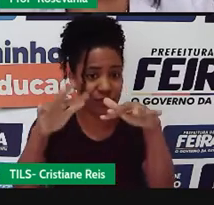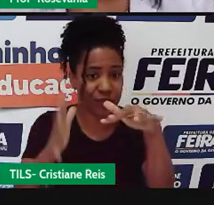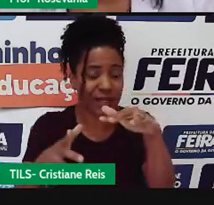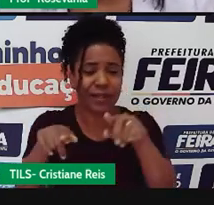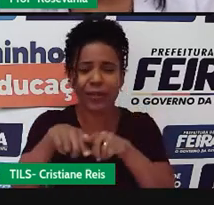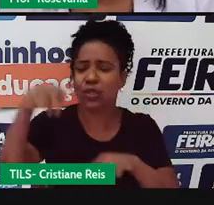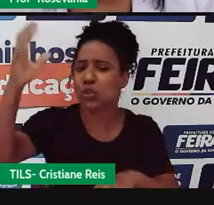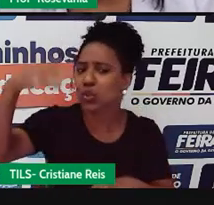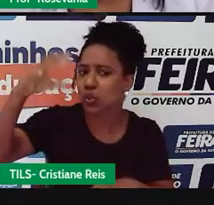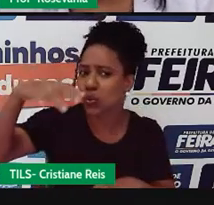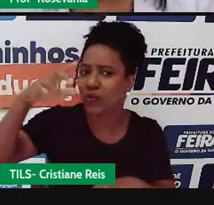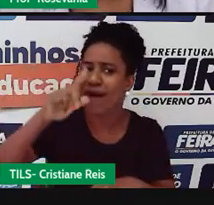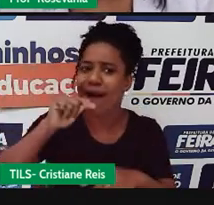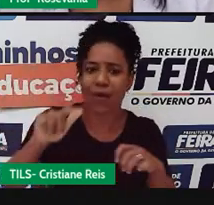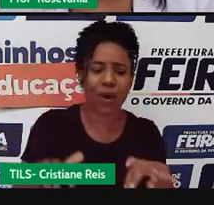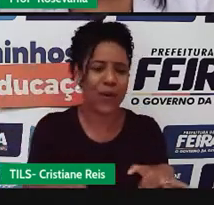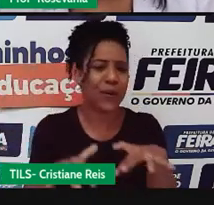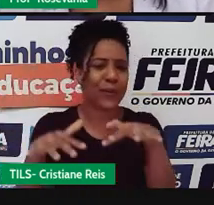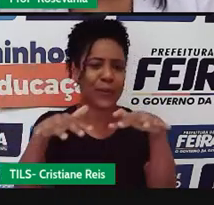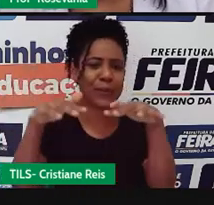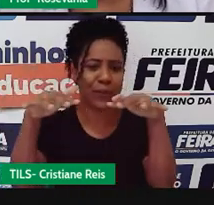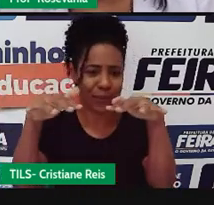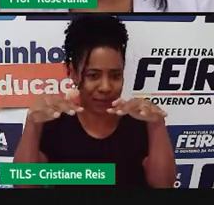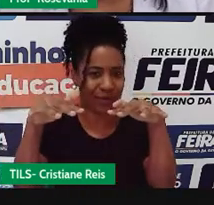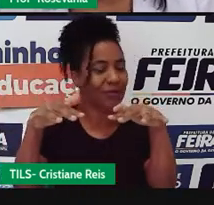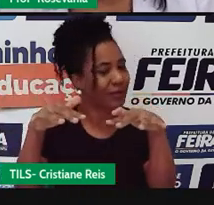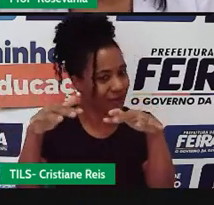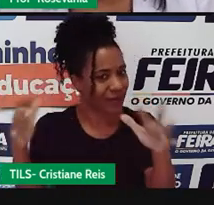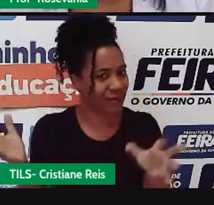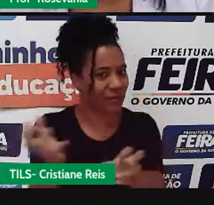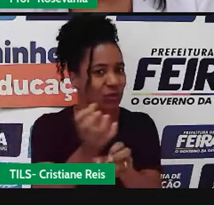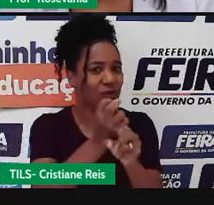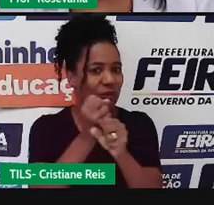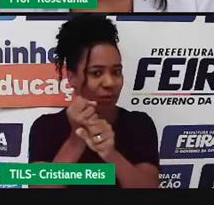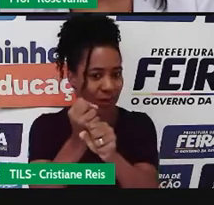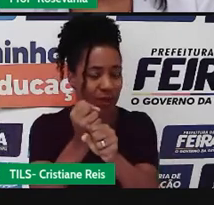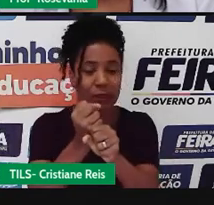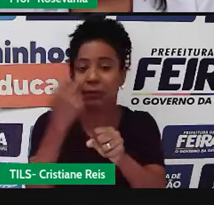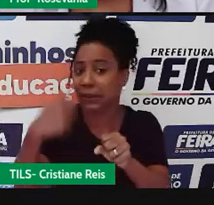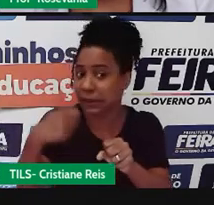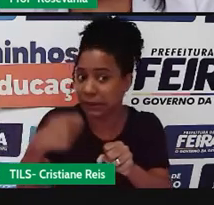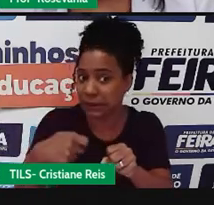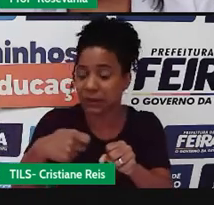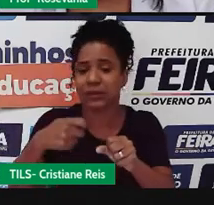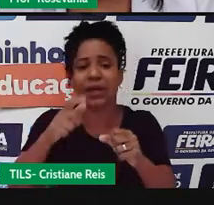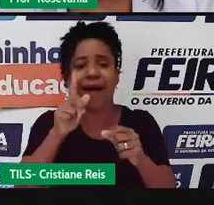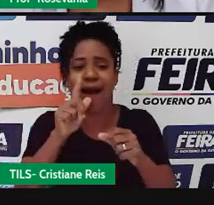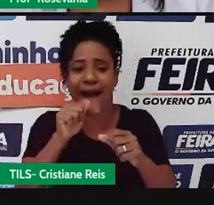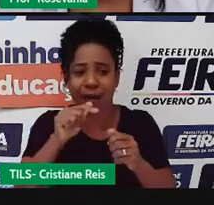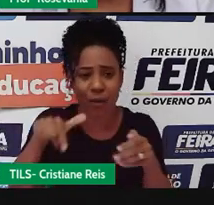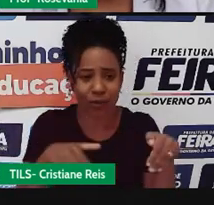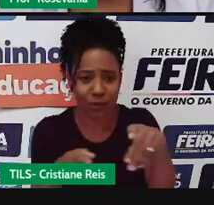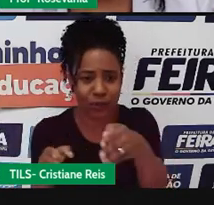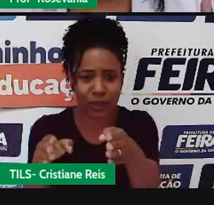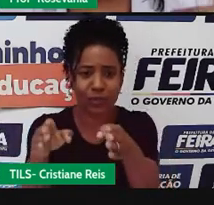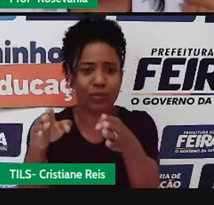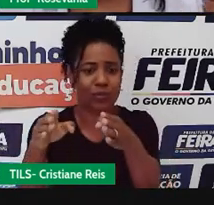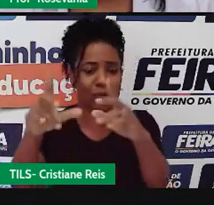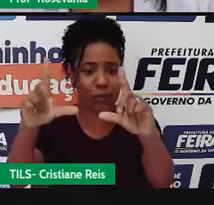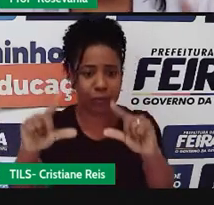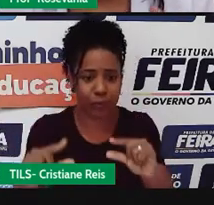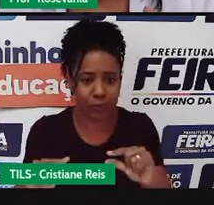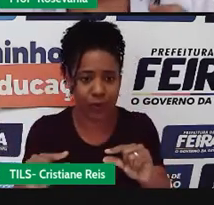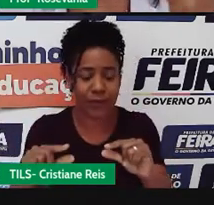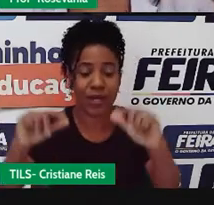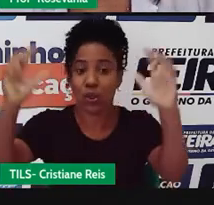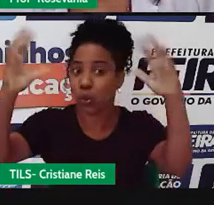Então, na realidade, a gente precisa que tenha chuva para abastecer esses rios. A gente está percebendo agora que com